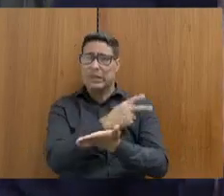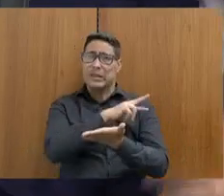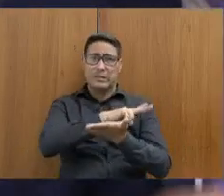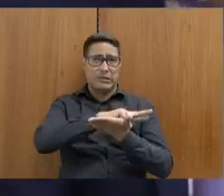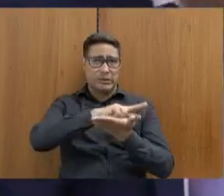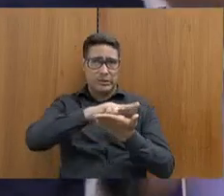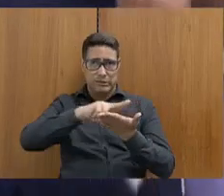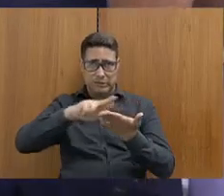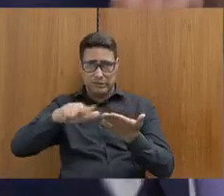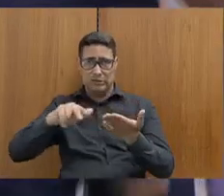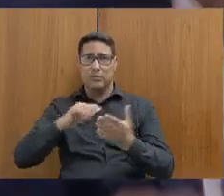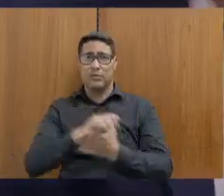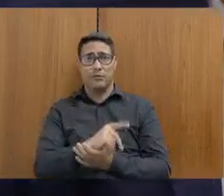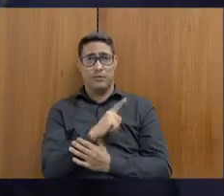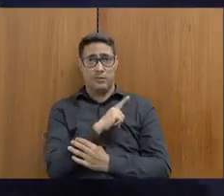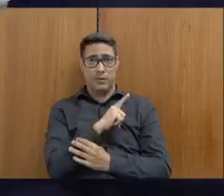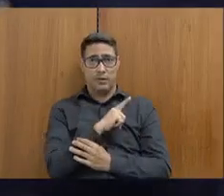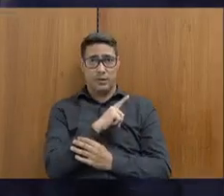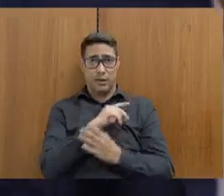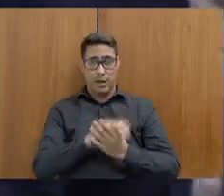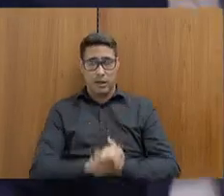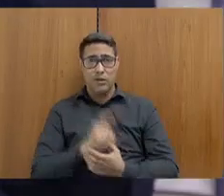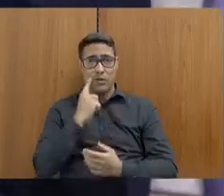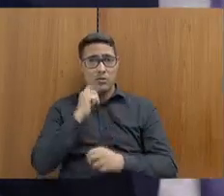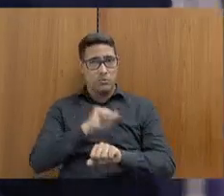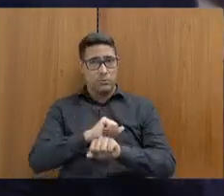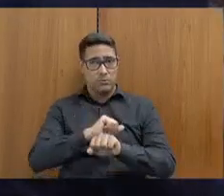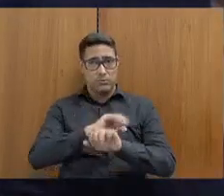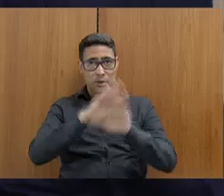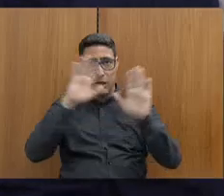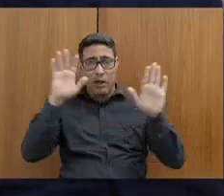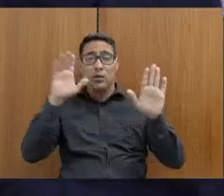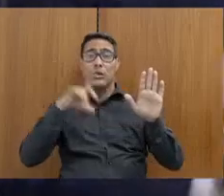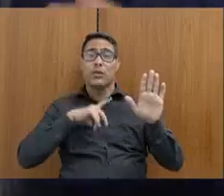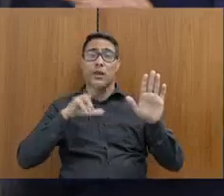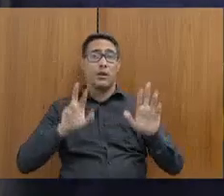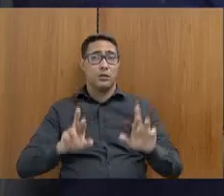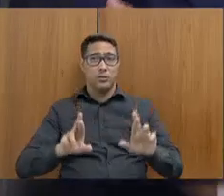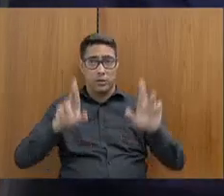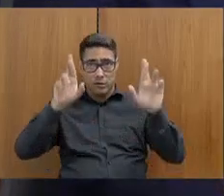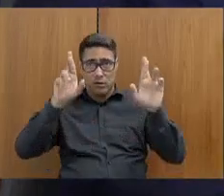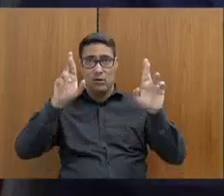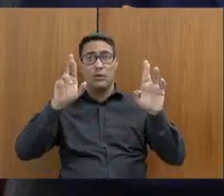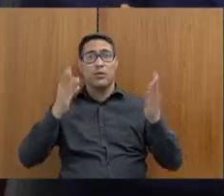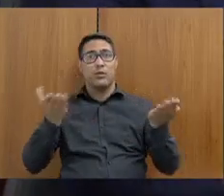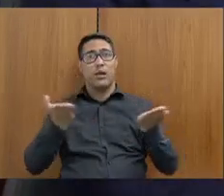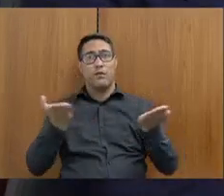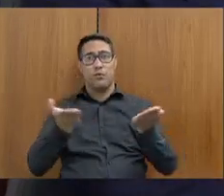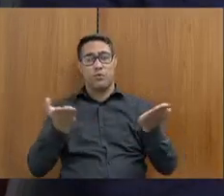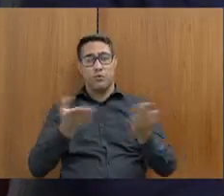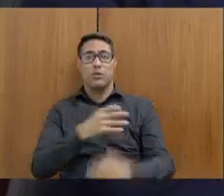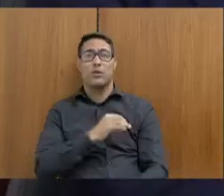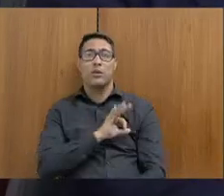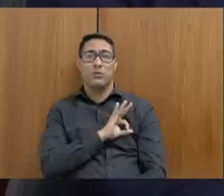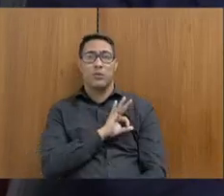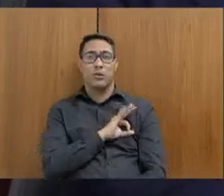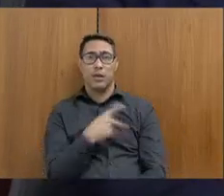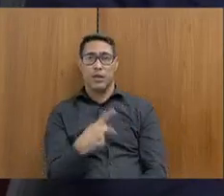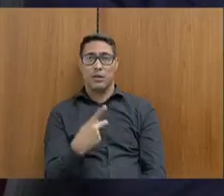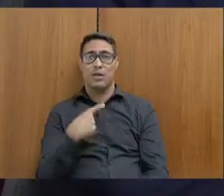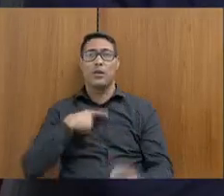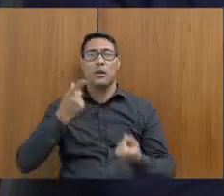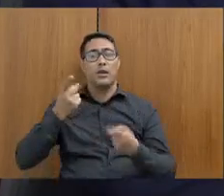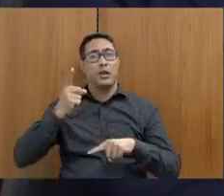exacerbada. E o senhor deixou bem claro que o papel que as forças de segurança pública fazem aqui em Minas Gerais é